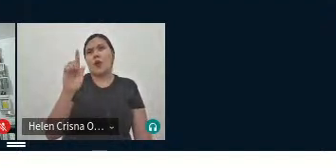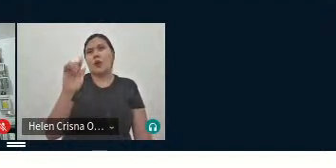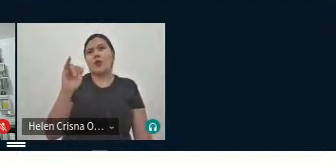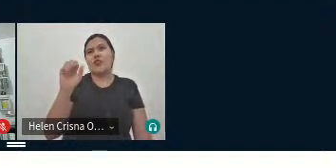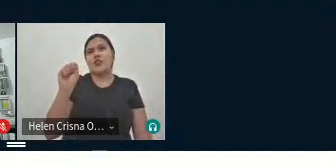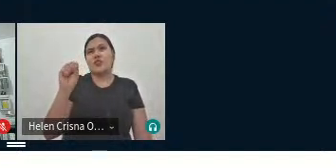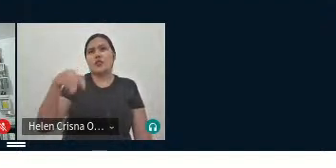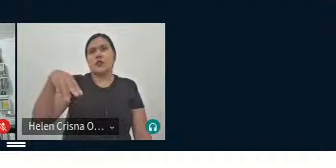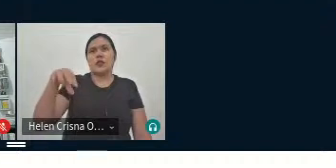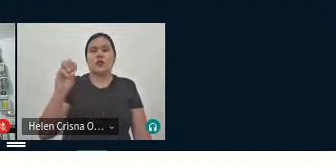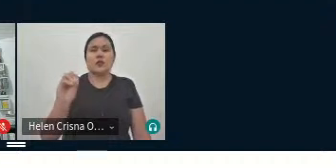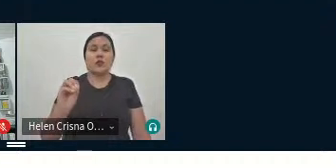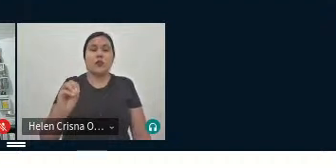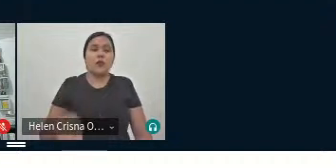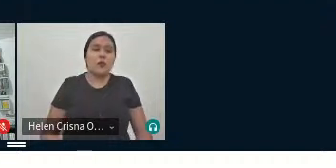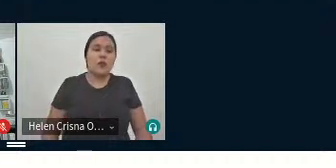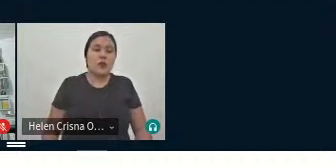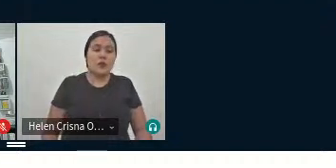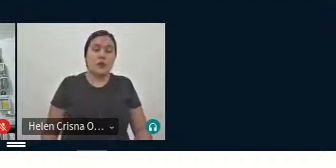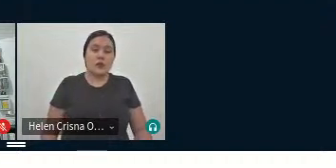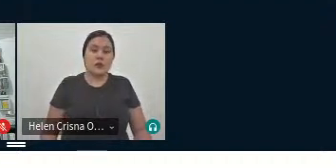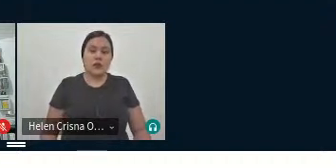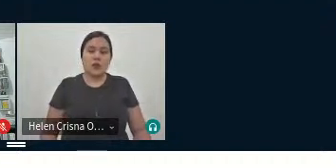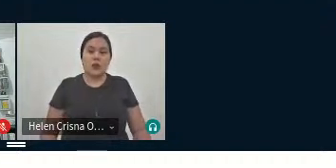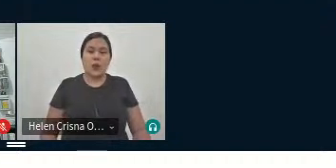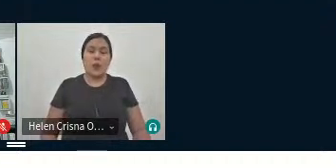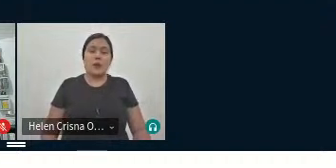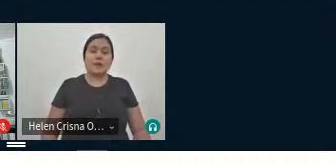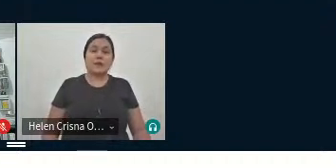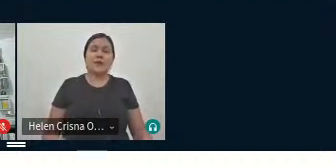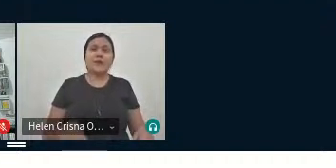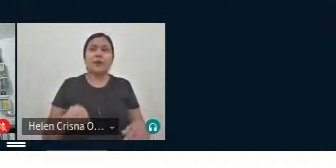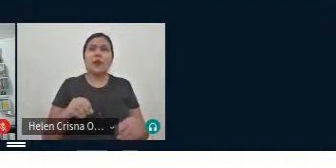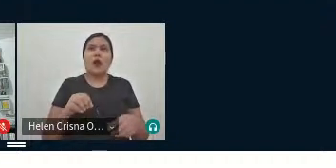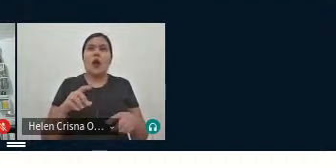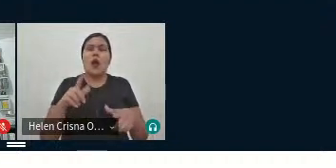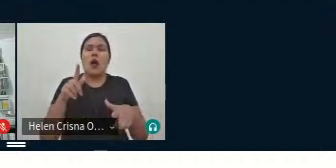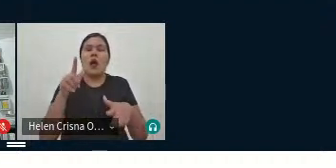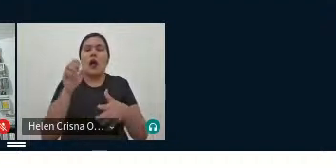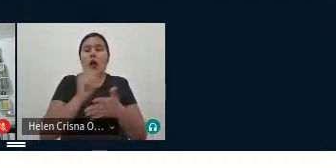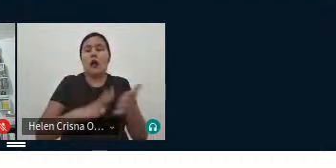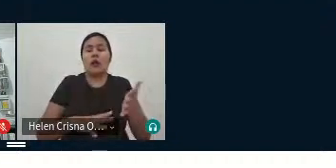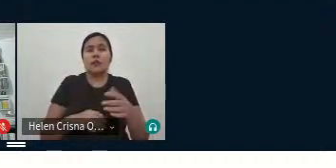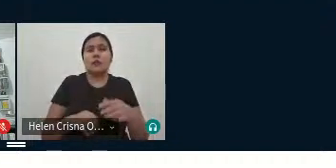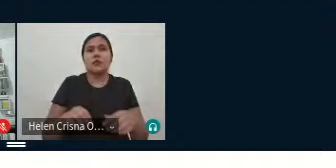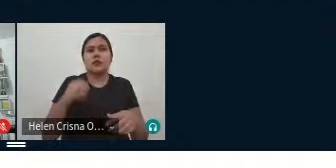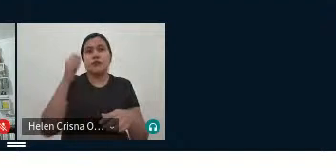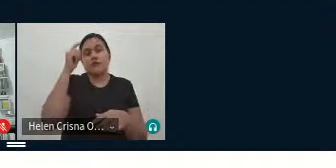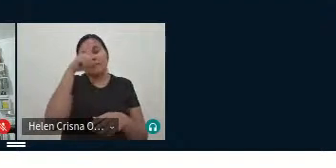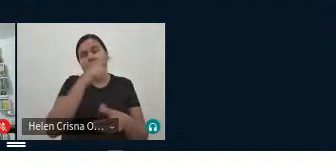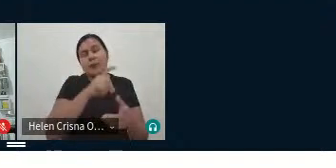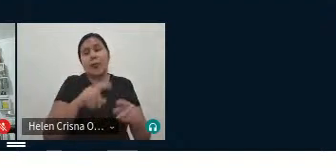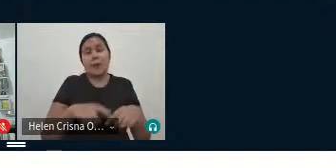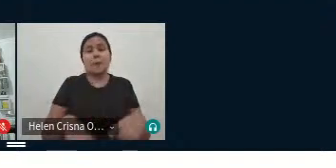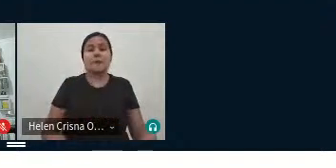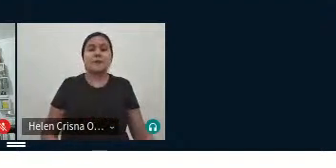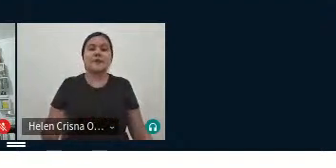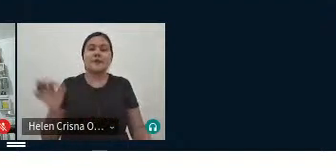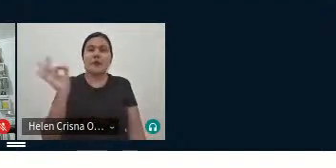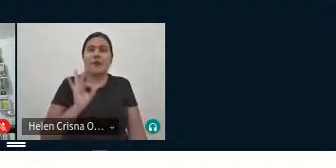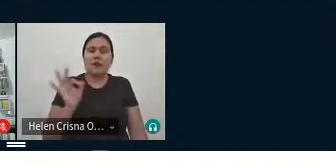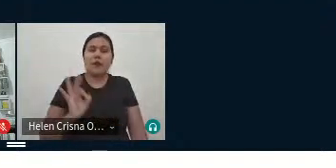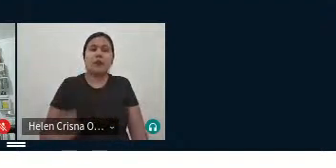que acabam tornando a tarefa um pouco mais árdua, né, mas excelente. E, com certeza,